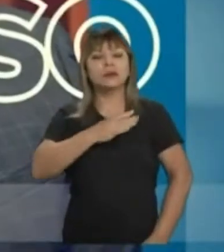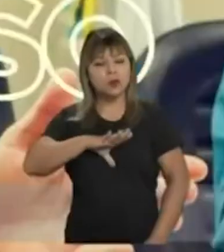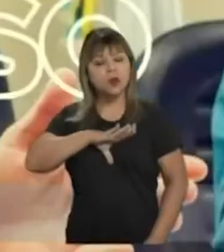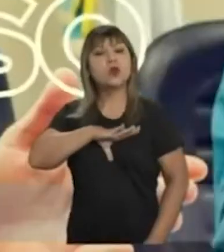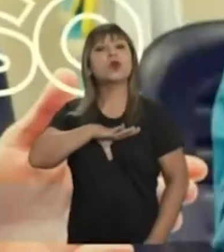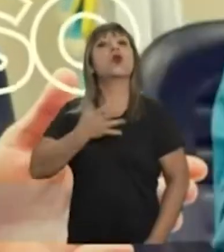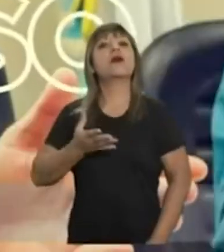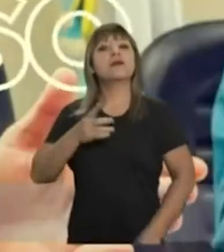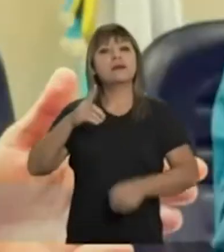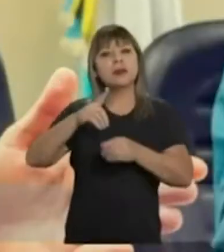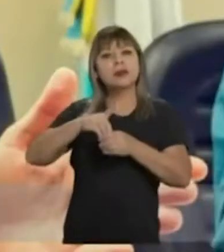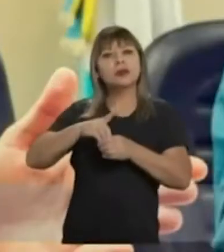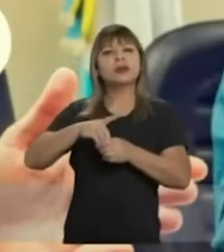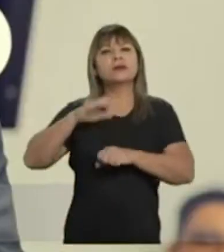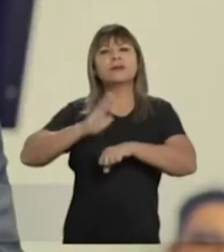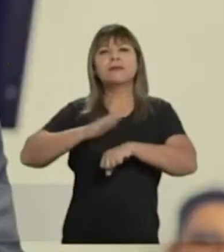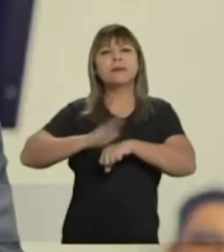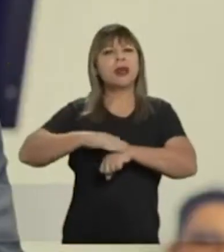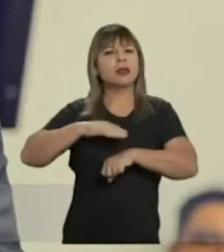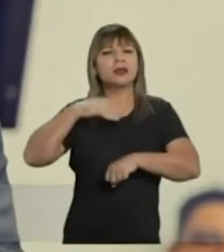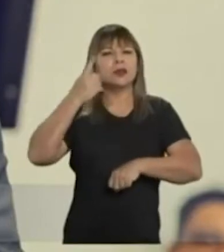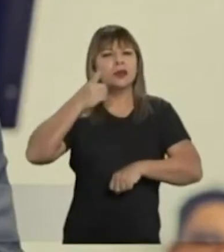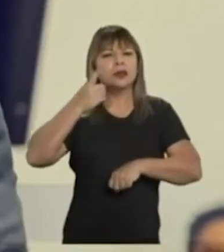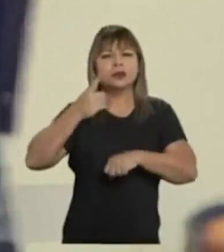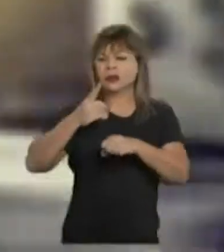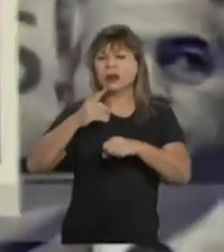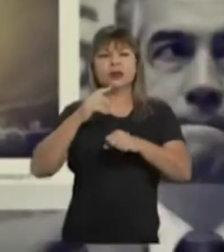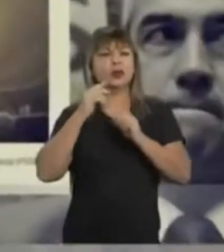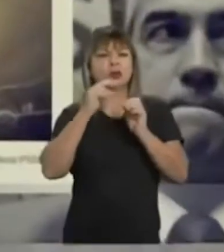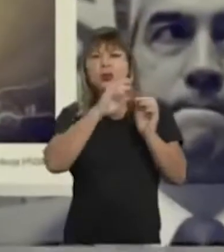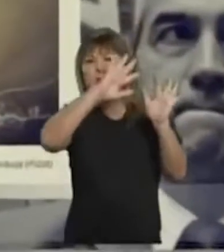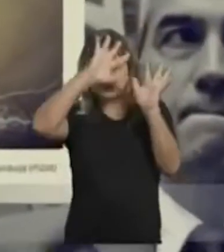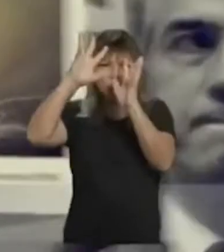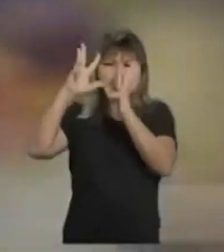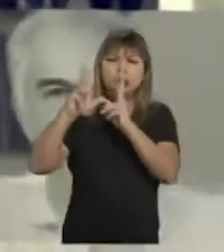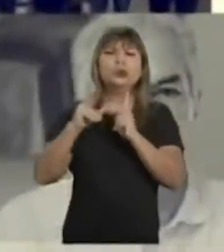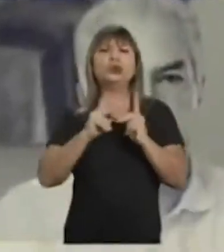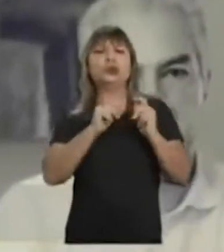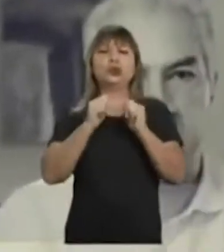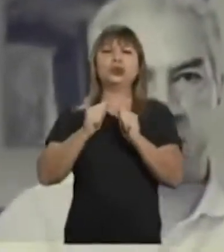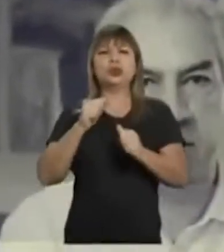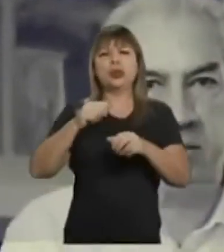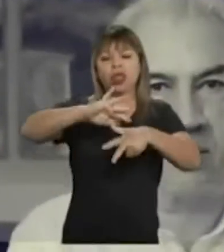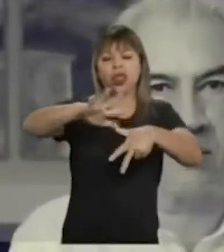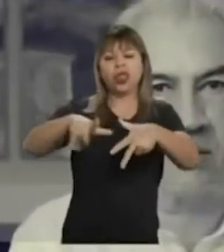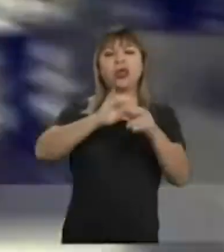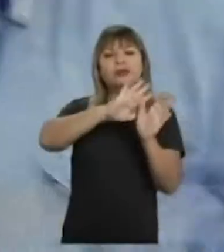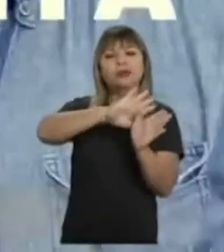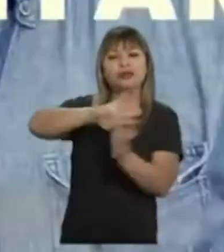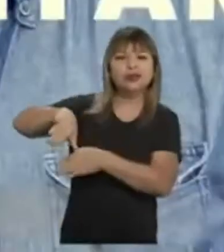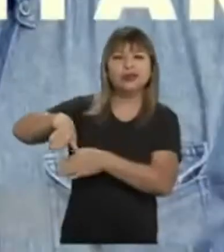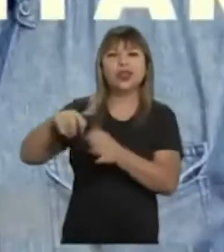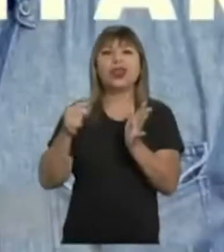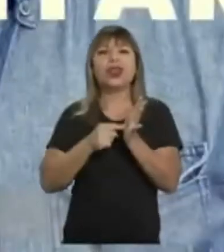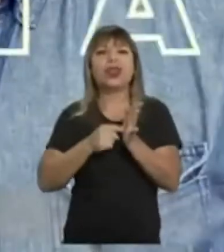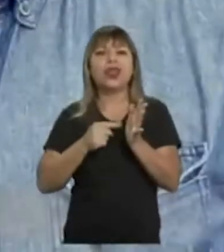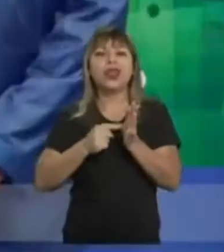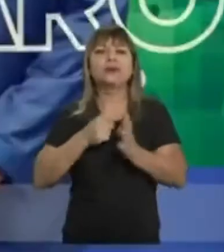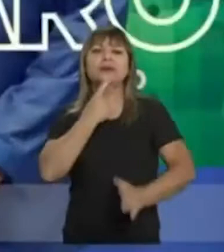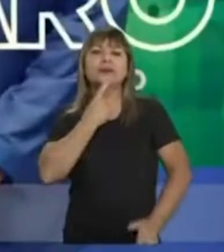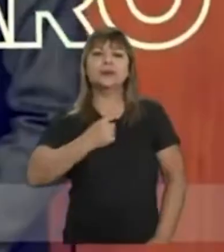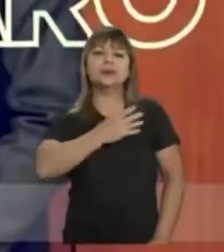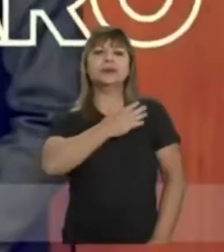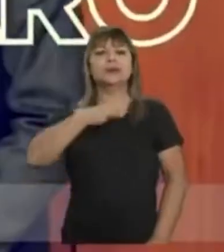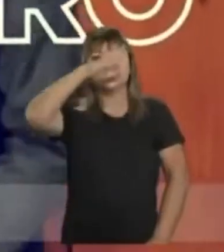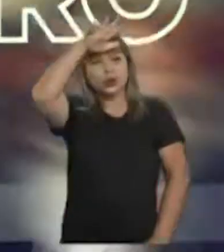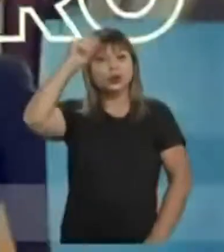corajoso. Deputado estadual mais votado da história, denunciou a corrupção do governo Azambuja. Capitão Contar é